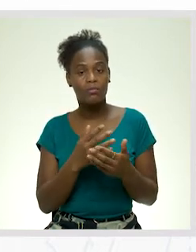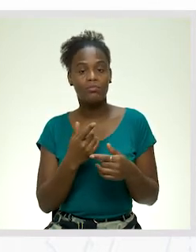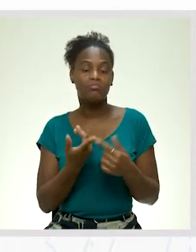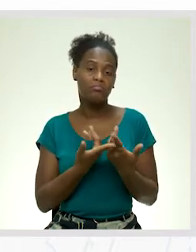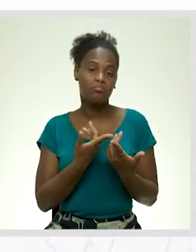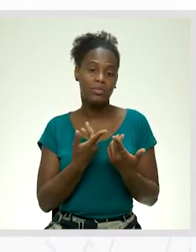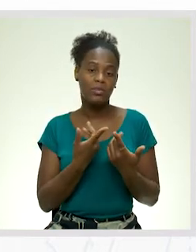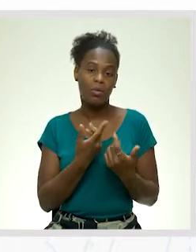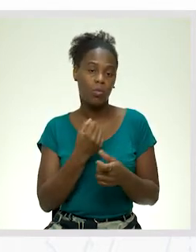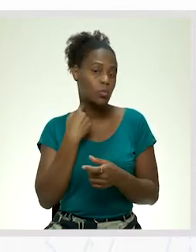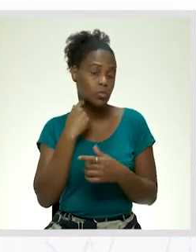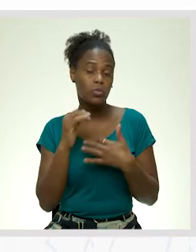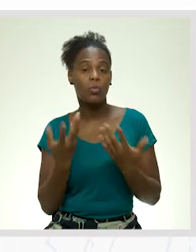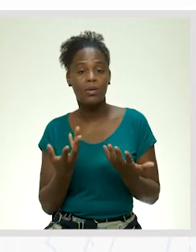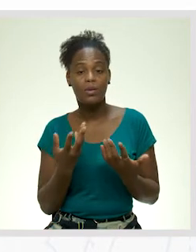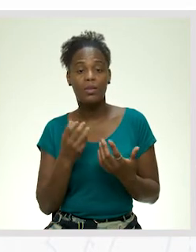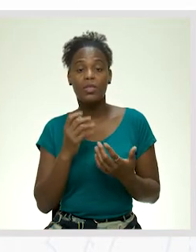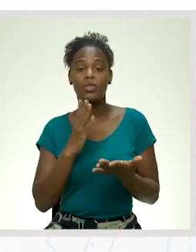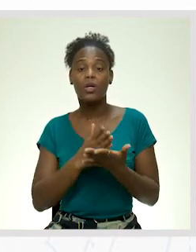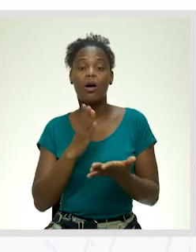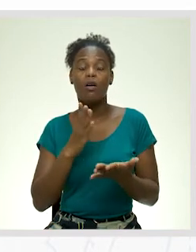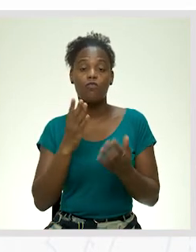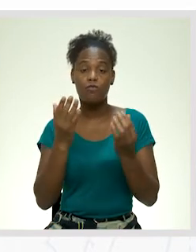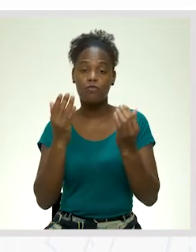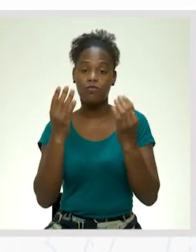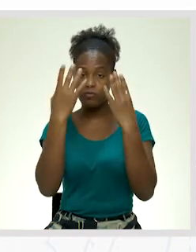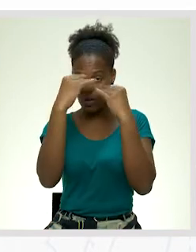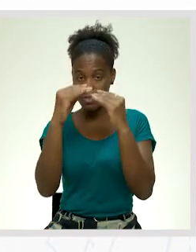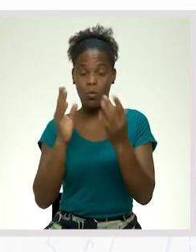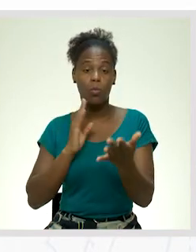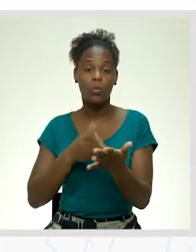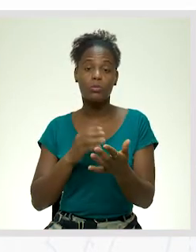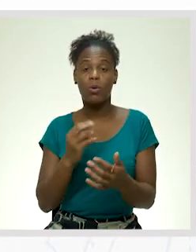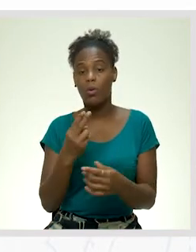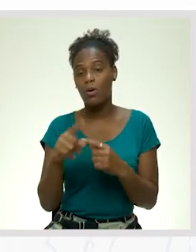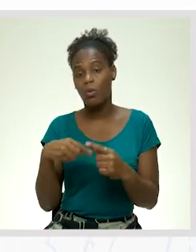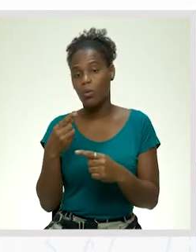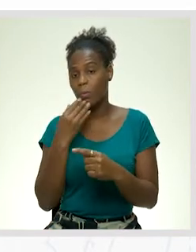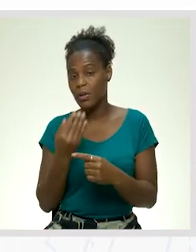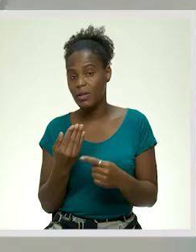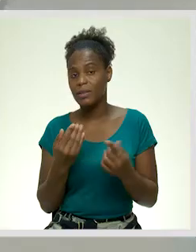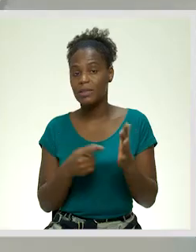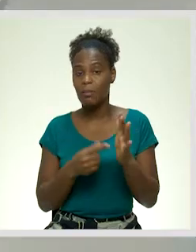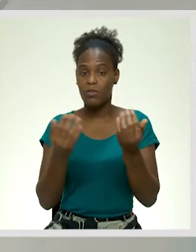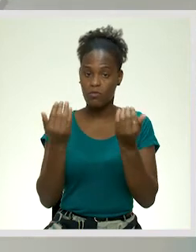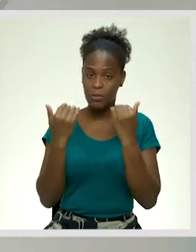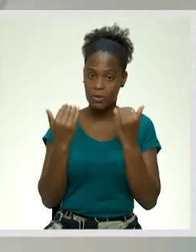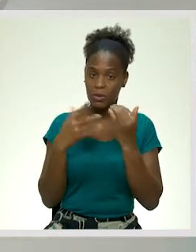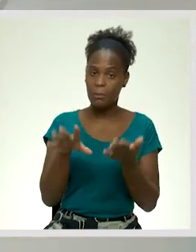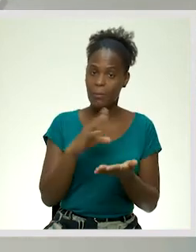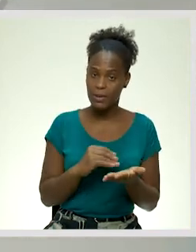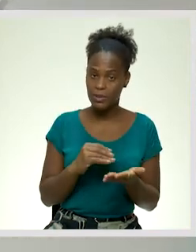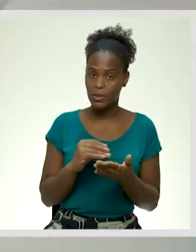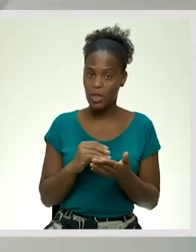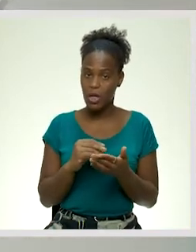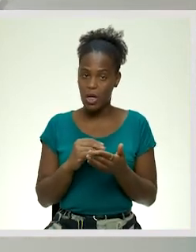académica, coloca somente a última formação ou então há outras que pedem, tanto, colocar as informações do mais